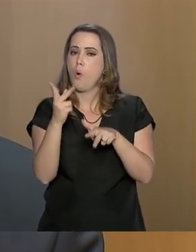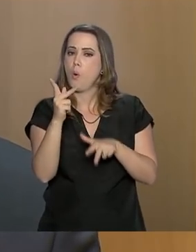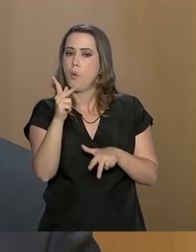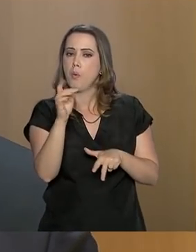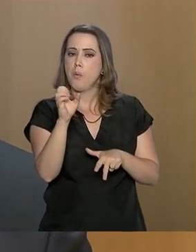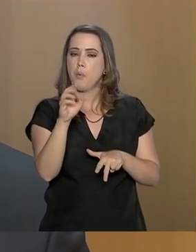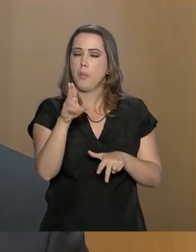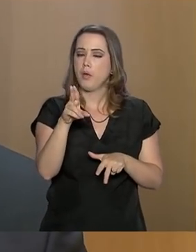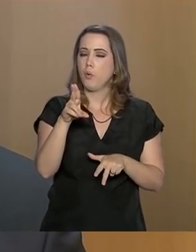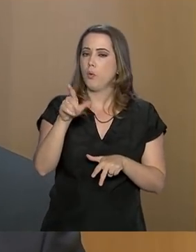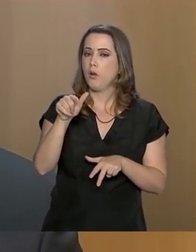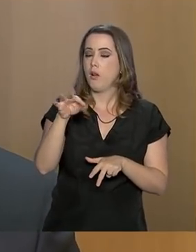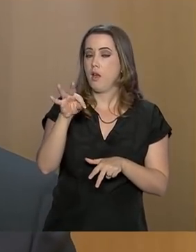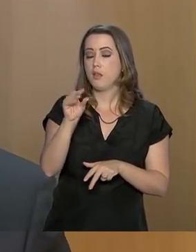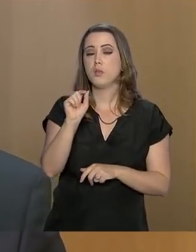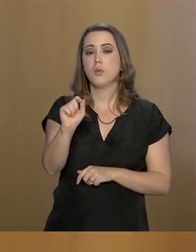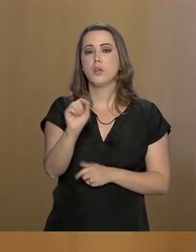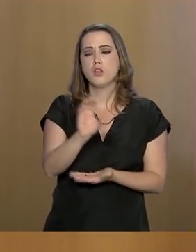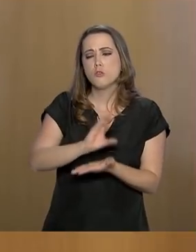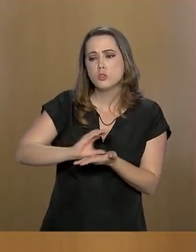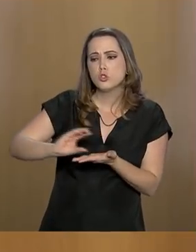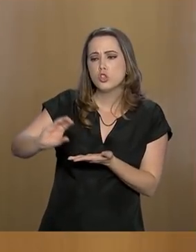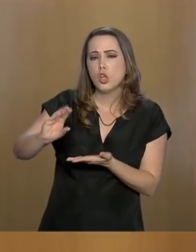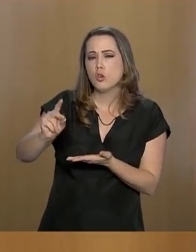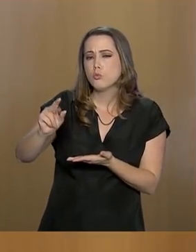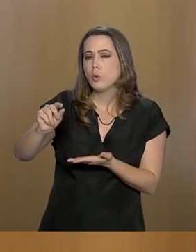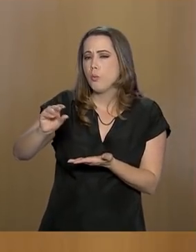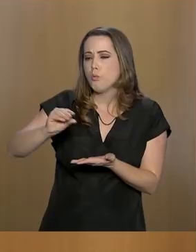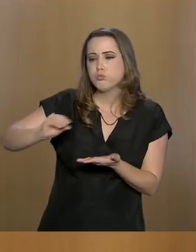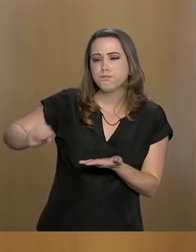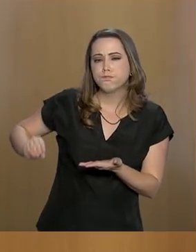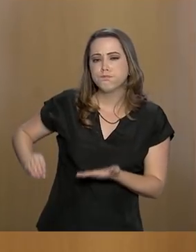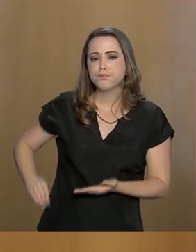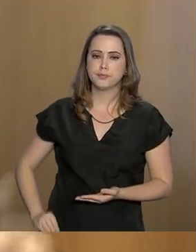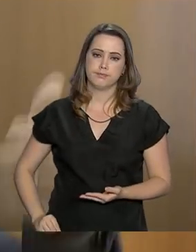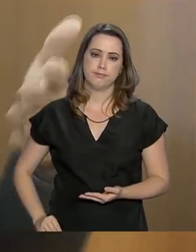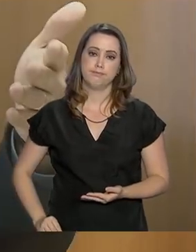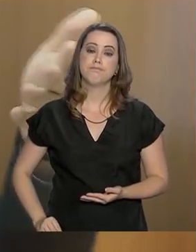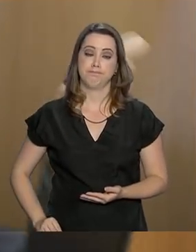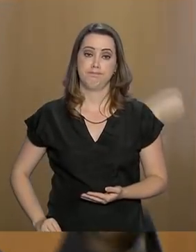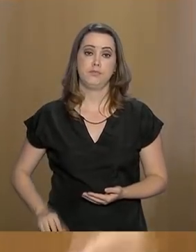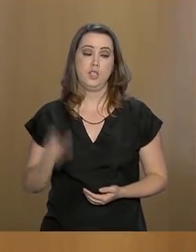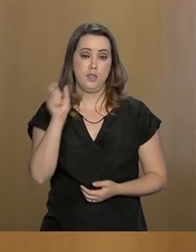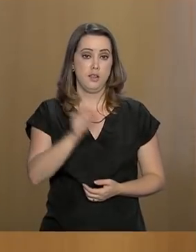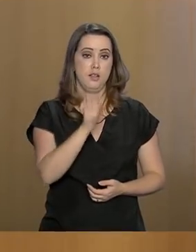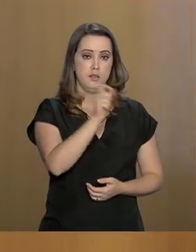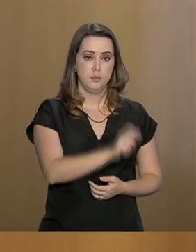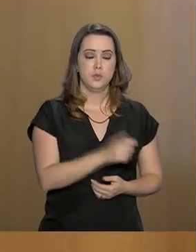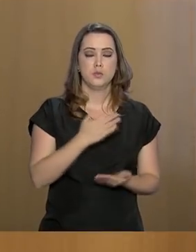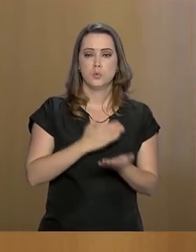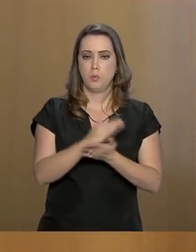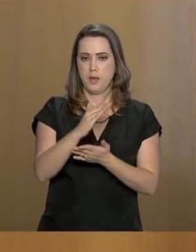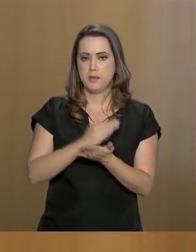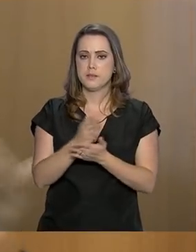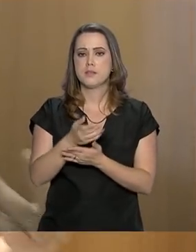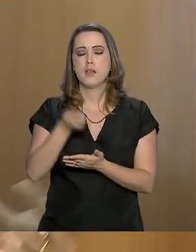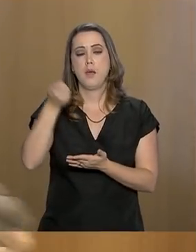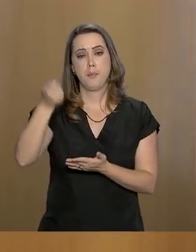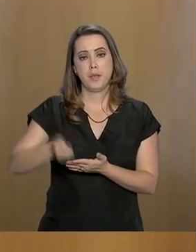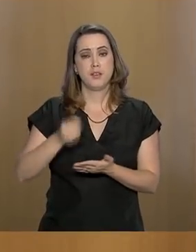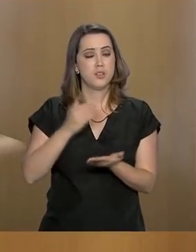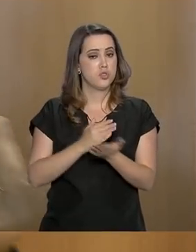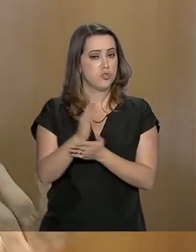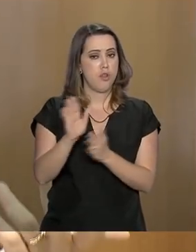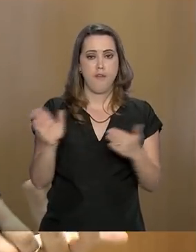que é o desvio de recursos públicos. Pelo projeto, os condenados por esses crimes podem iniciar o cumprimento da pena